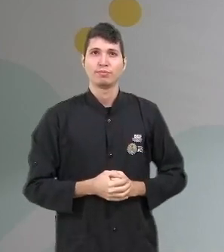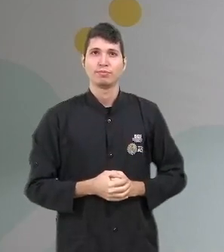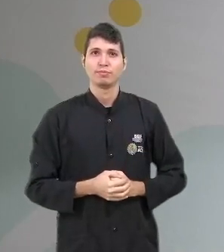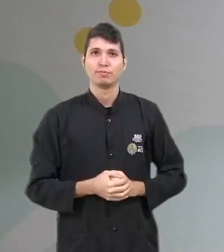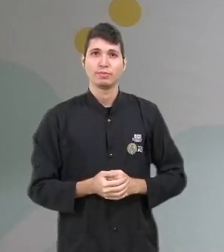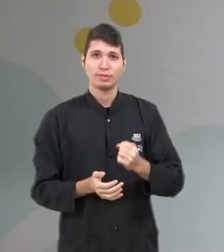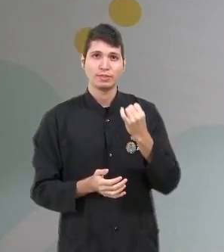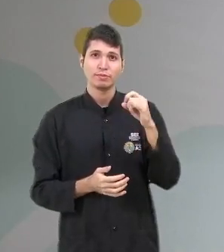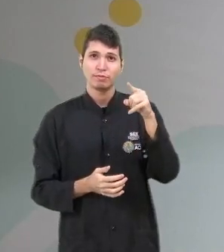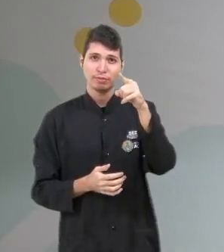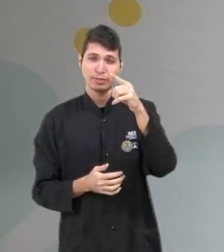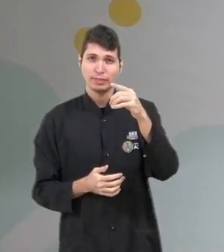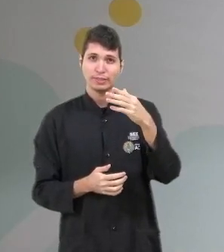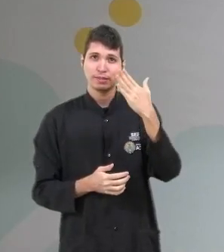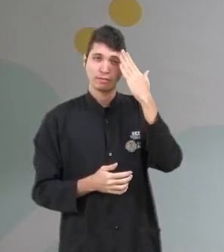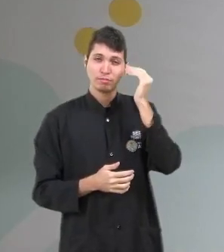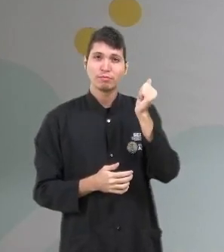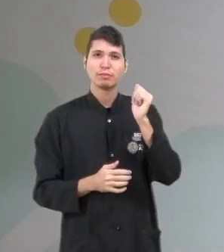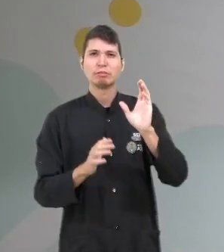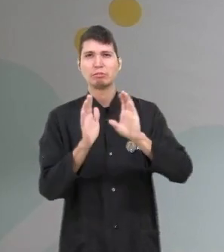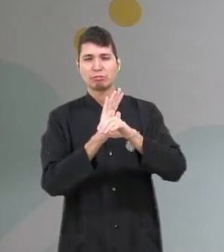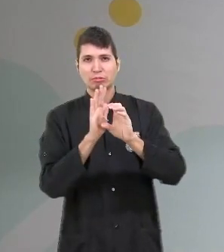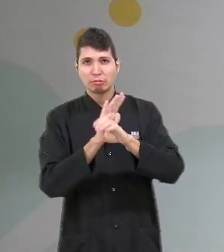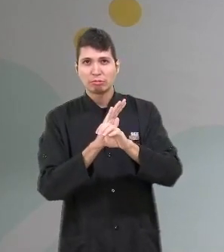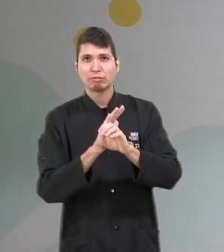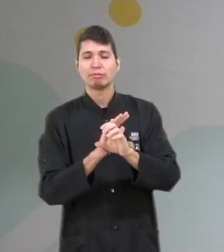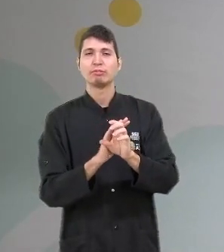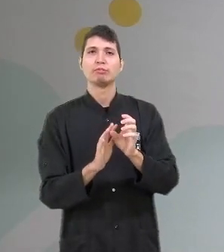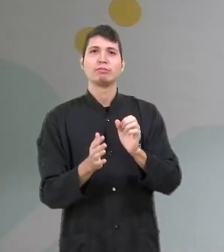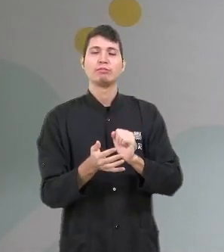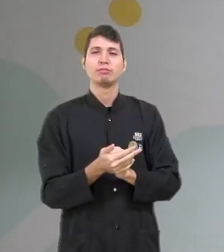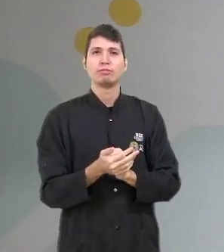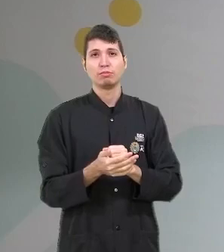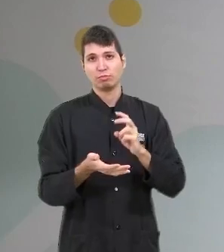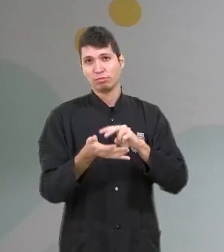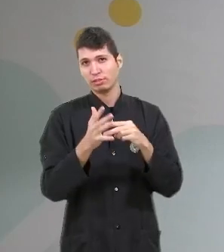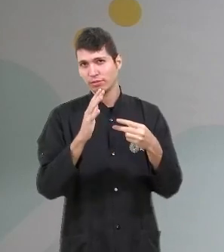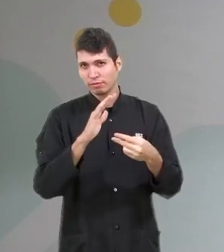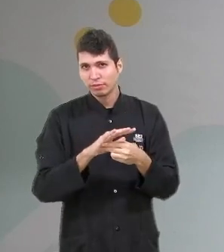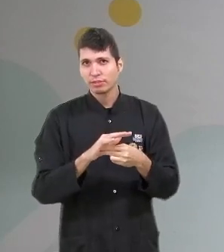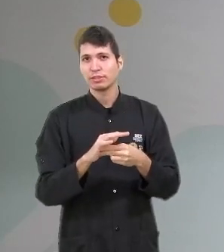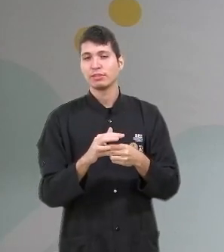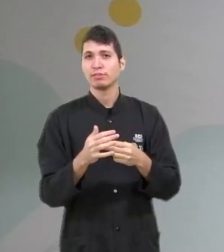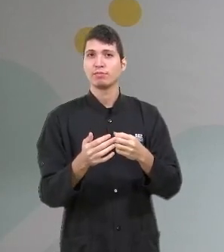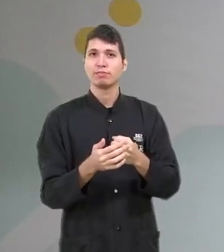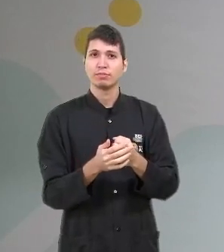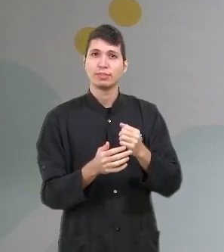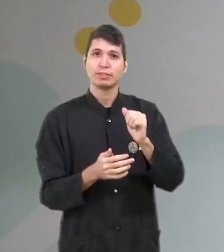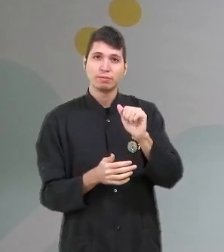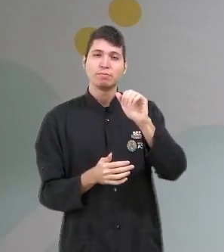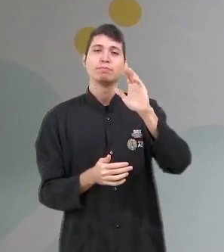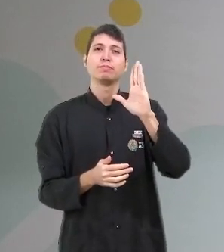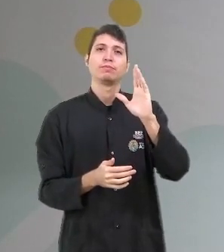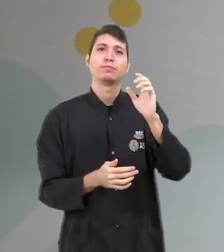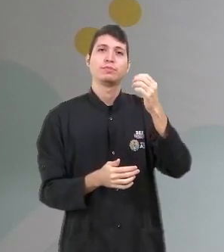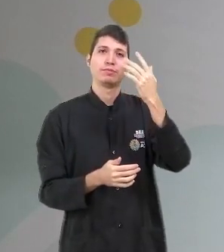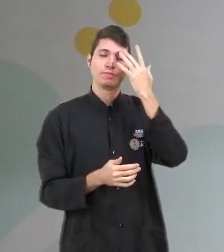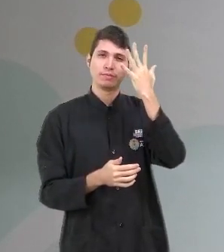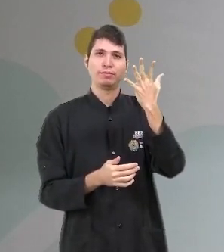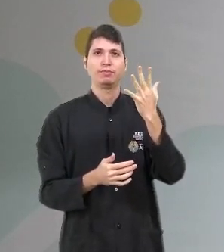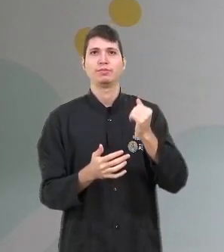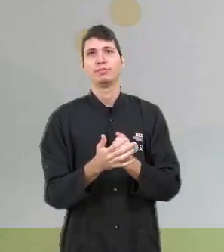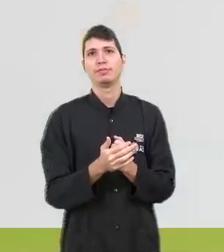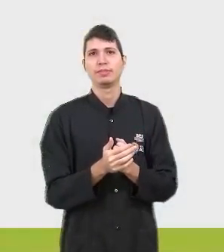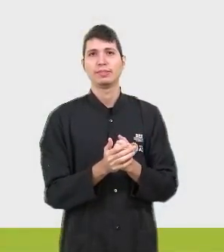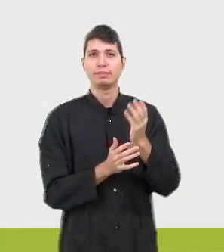bem legal, bem firme lá na geometria espacial, tá bom? Então, não havendo dúvida na geometria plana, vai facilitar o teu cálculo na geometria espacial. Vem